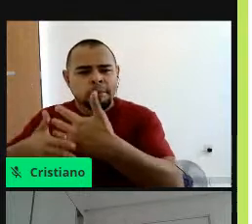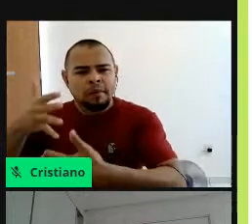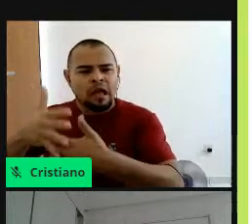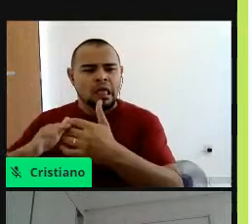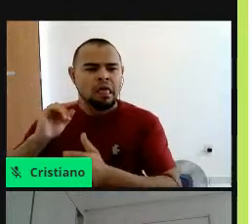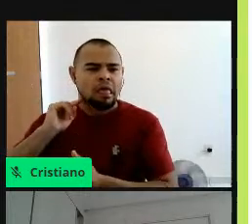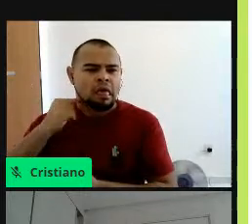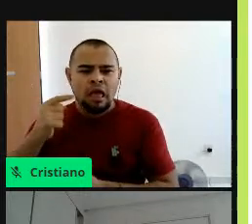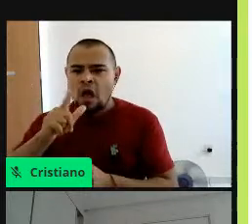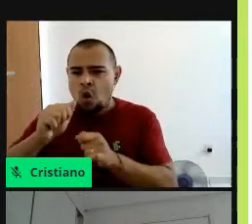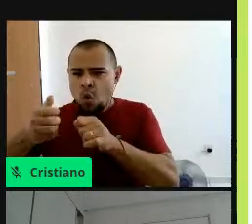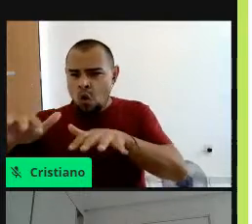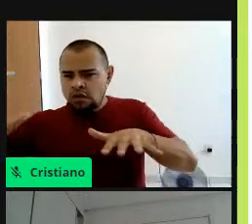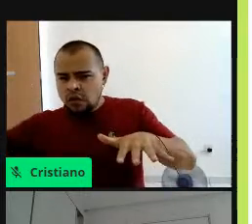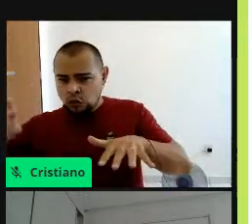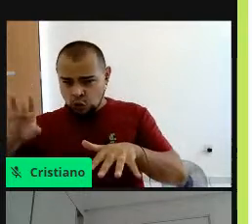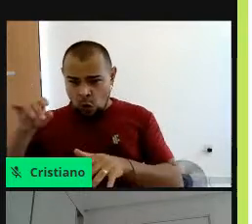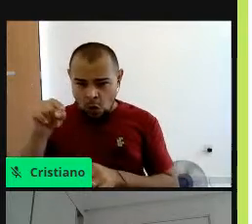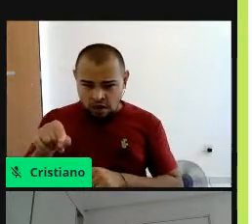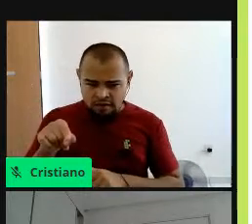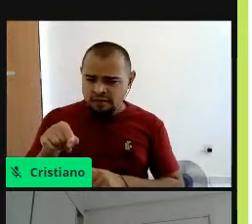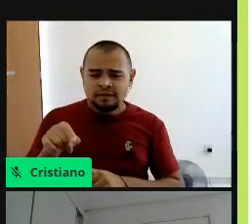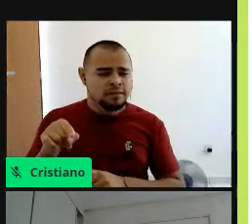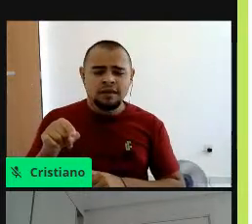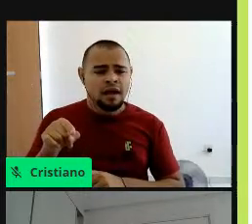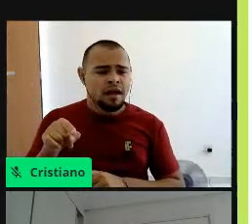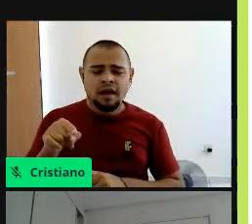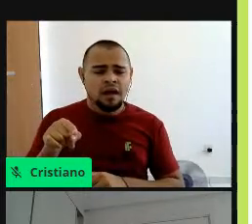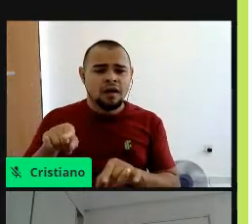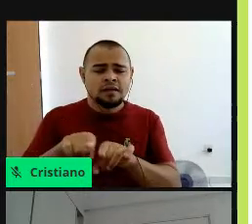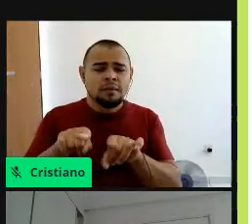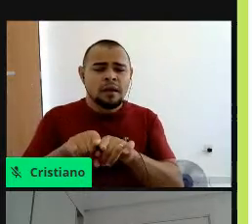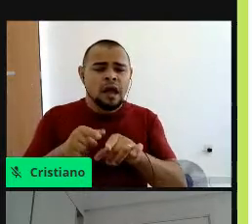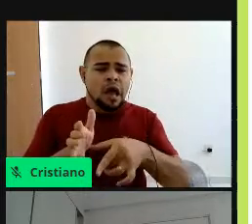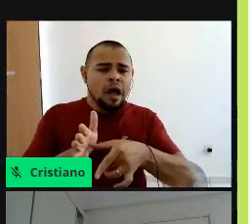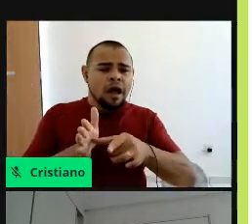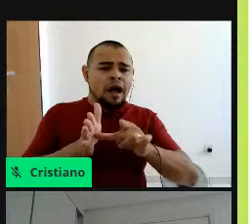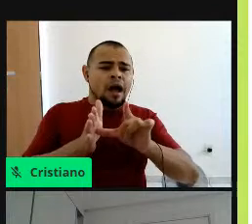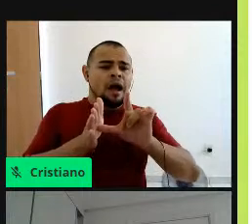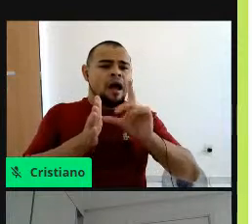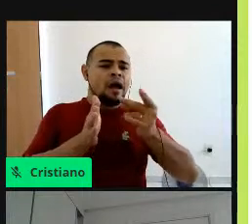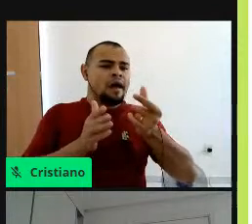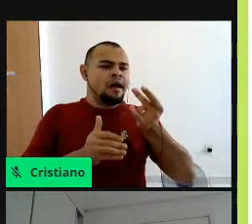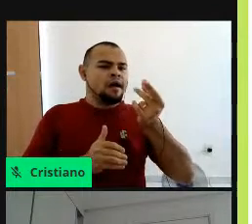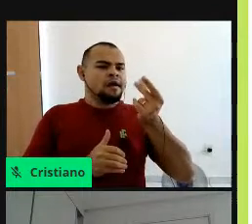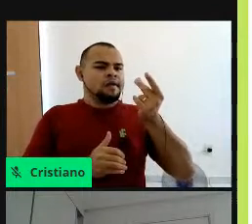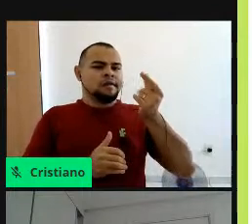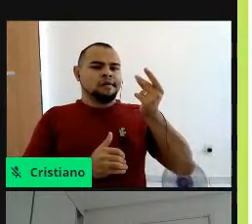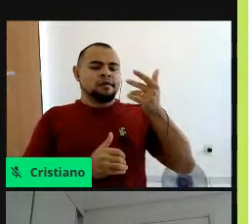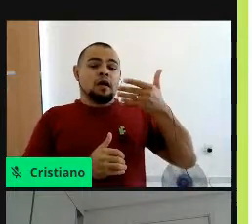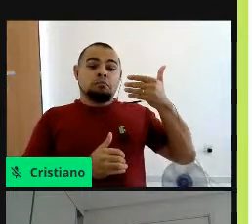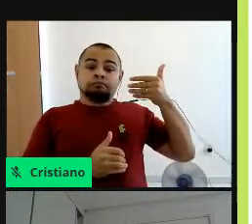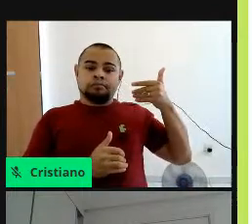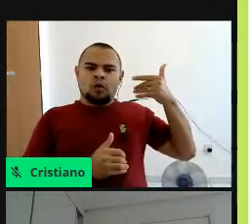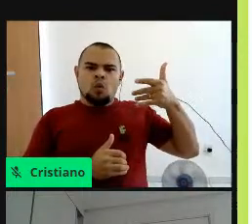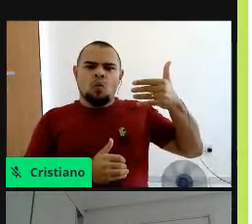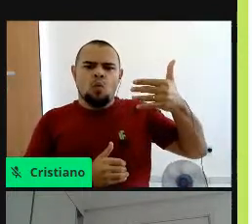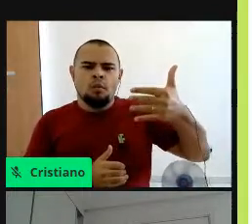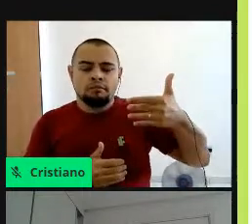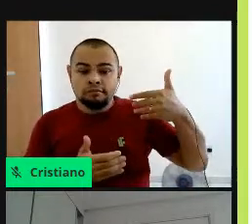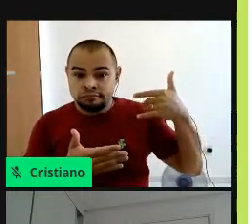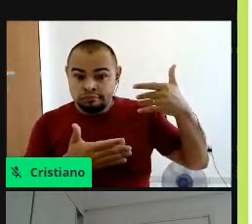lá, vem bem antes, vem bem lá atrás. Então, é